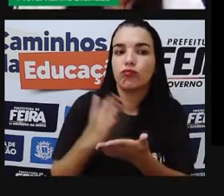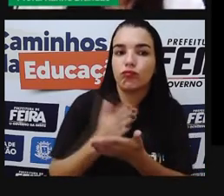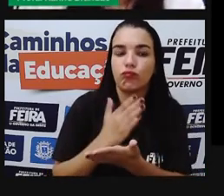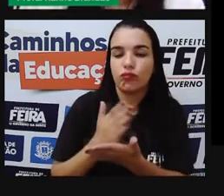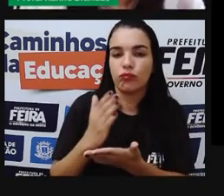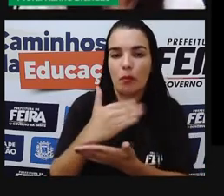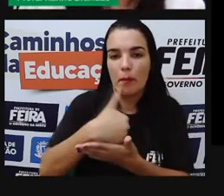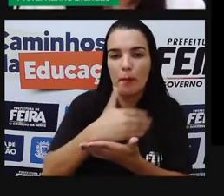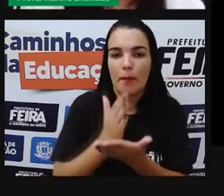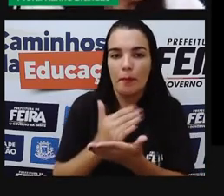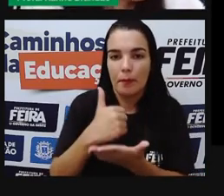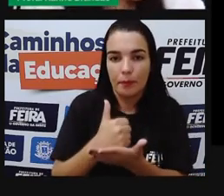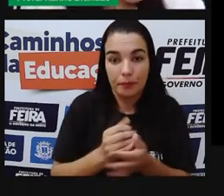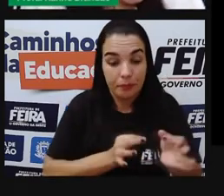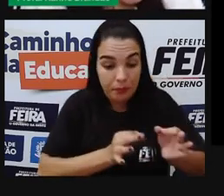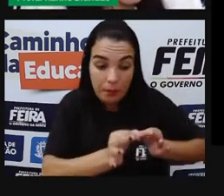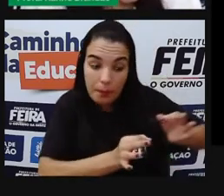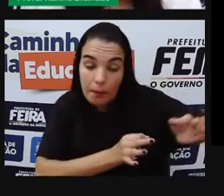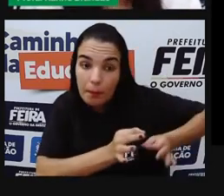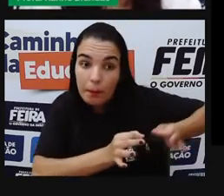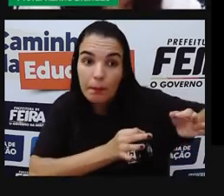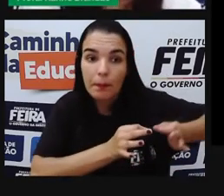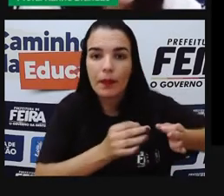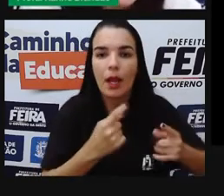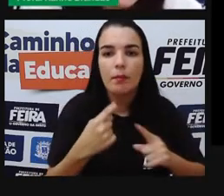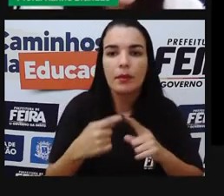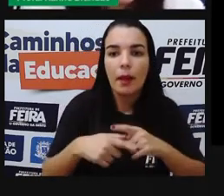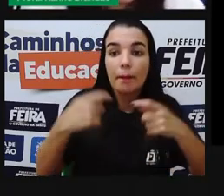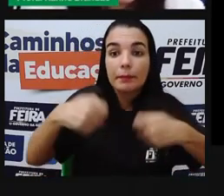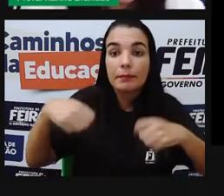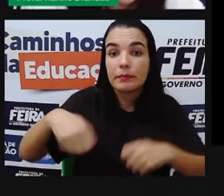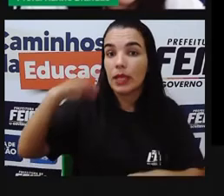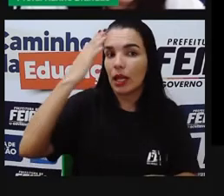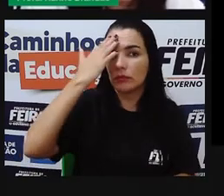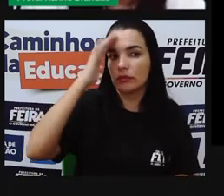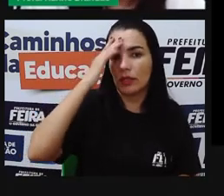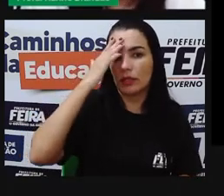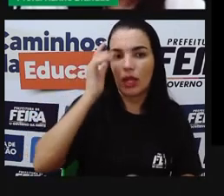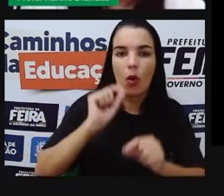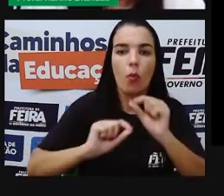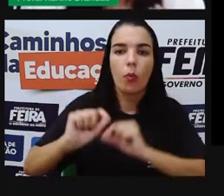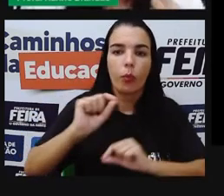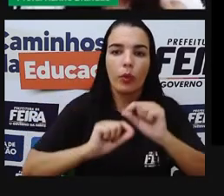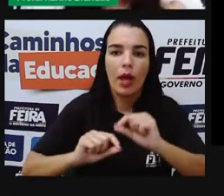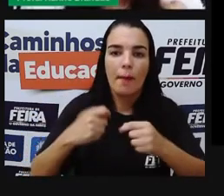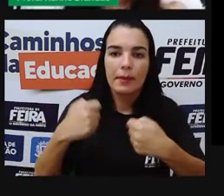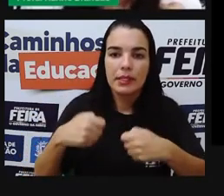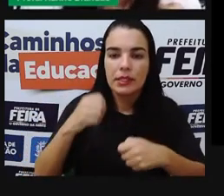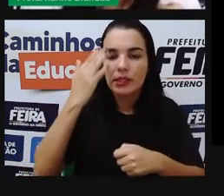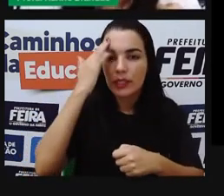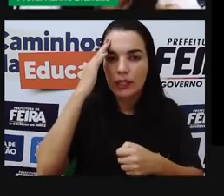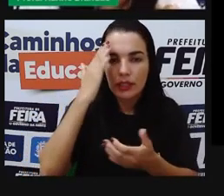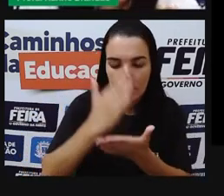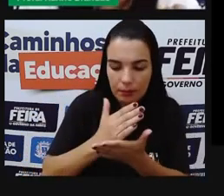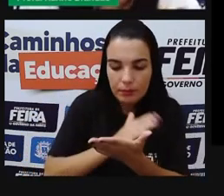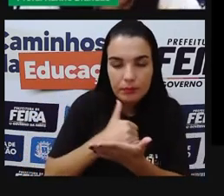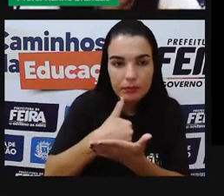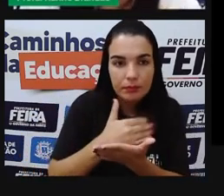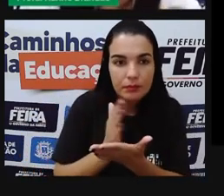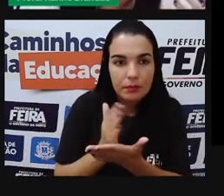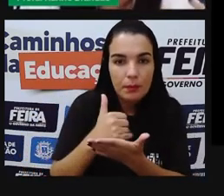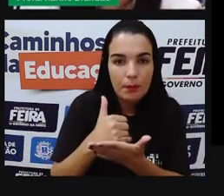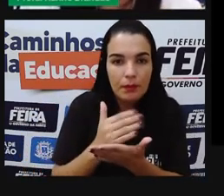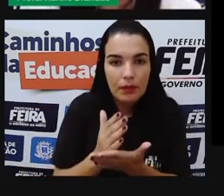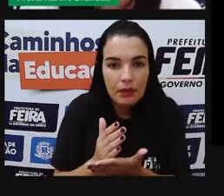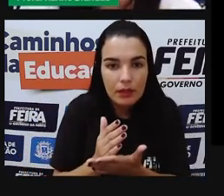grandes organizações, para a gente conseguir entender. Essa divisão aqui é uma divisão para que nós possamos entender e